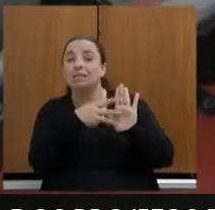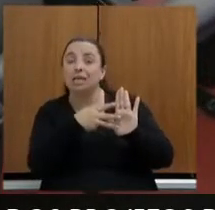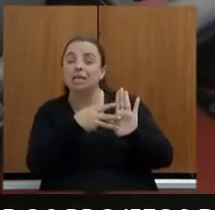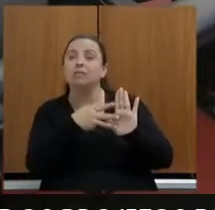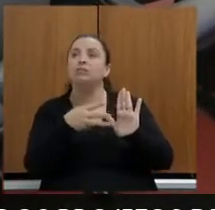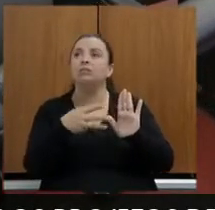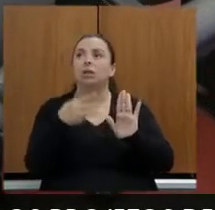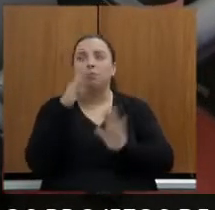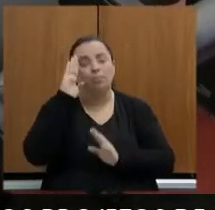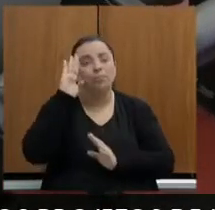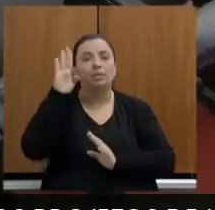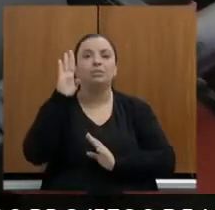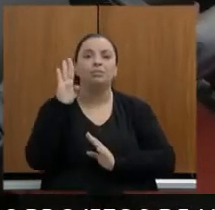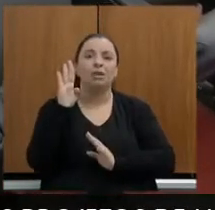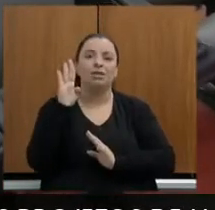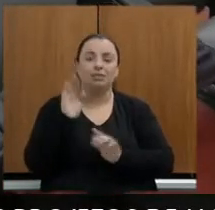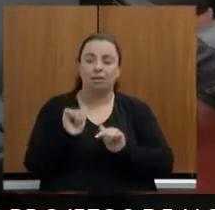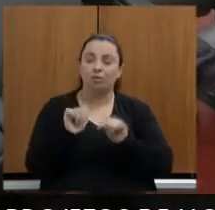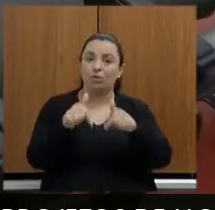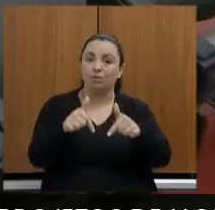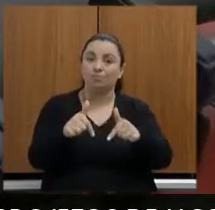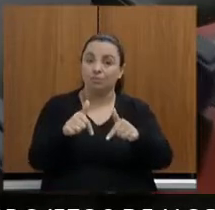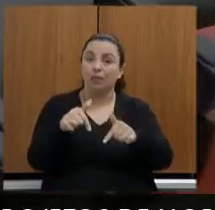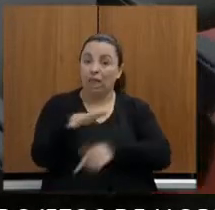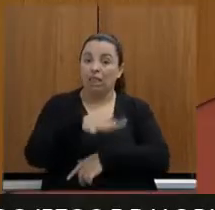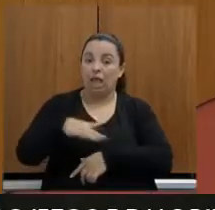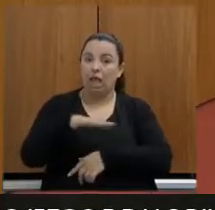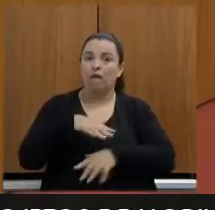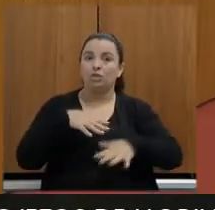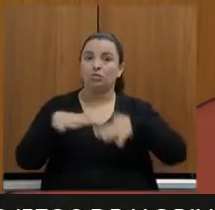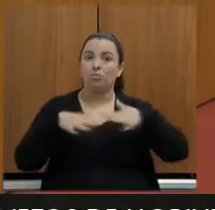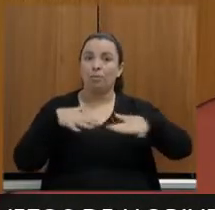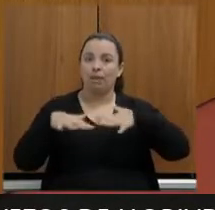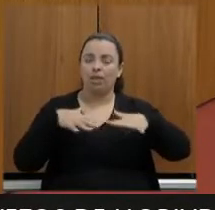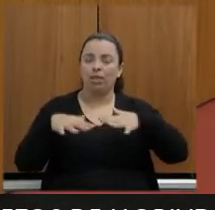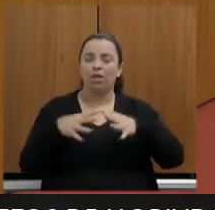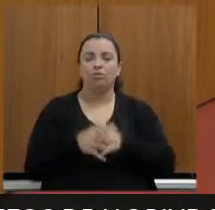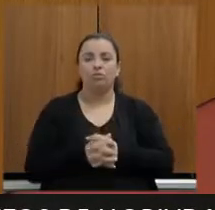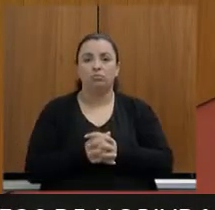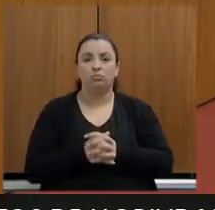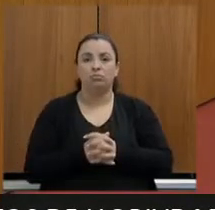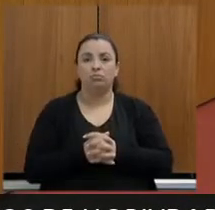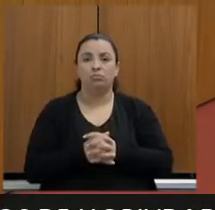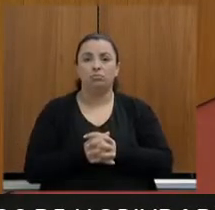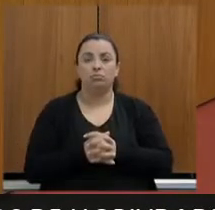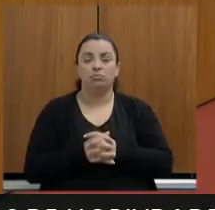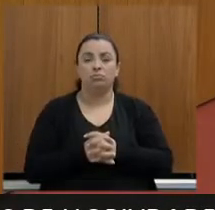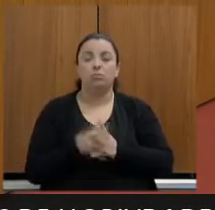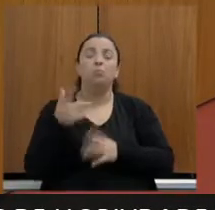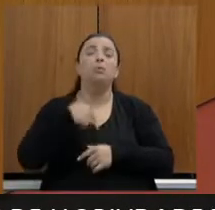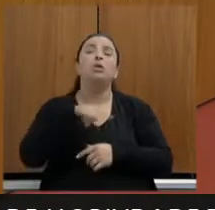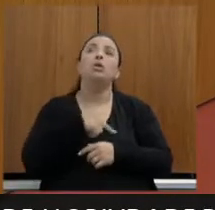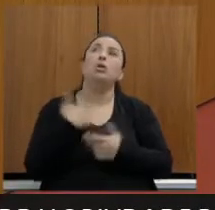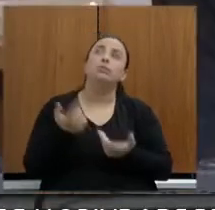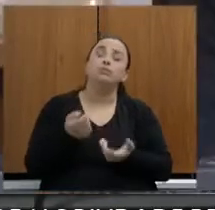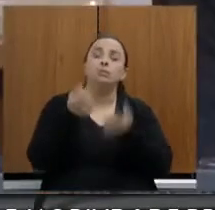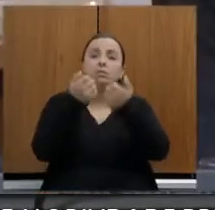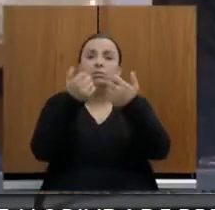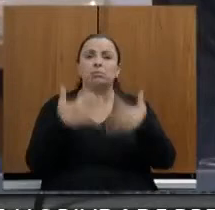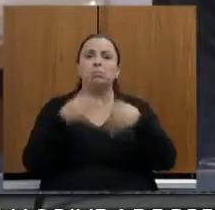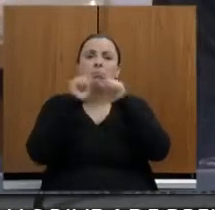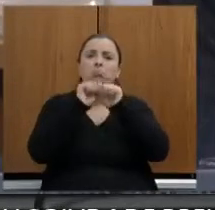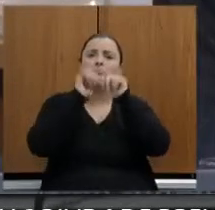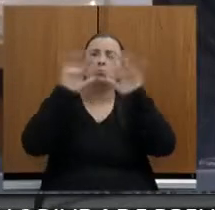da área de mobilidade. Então, para que a gente possa esclarecer, de maneira geral,